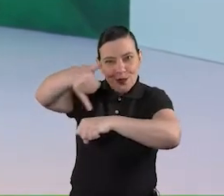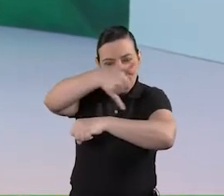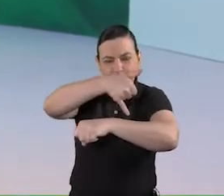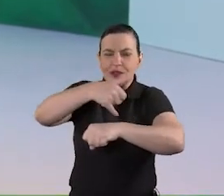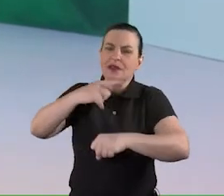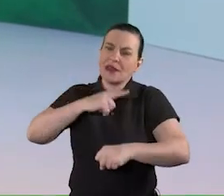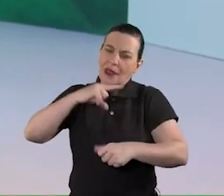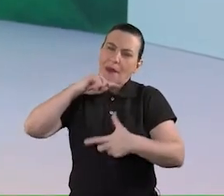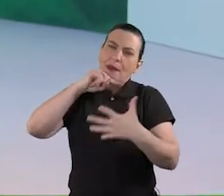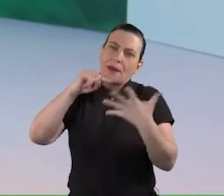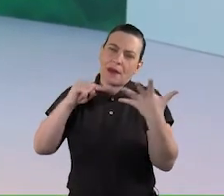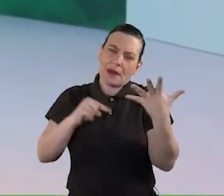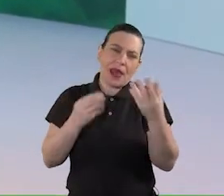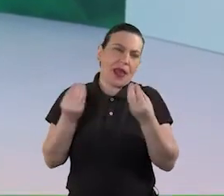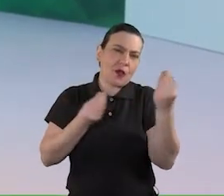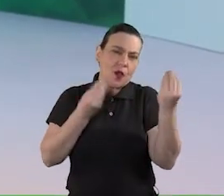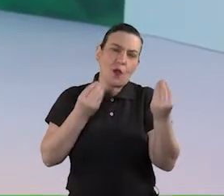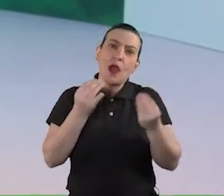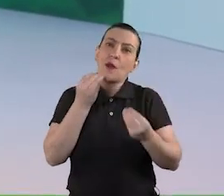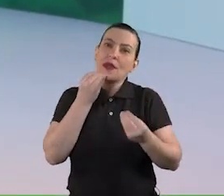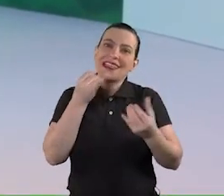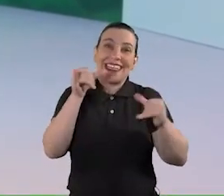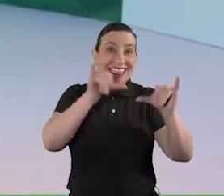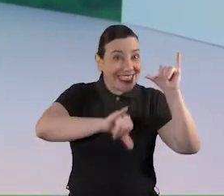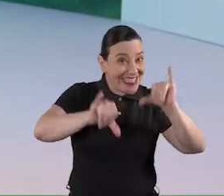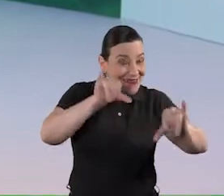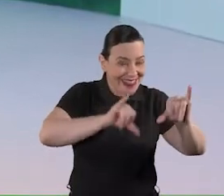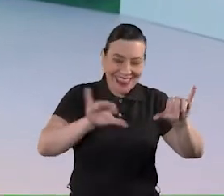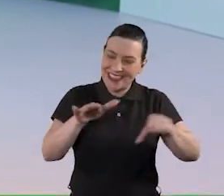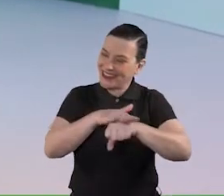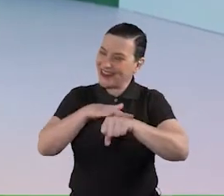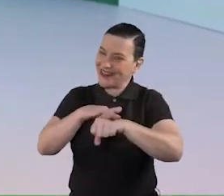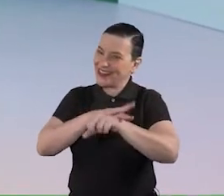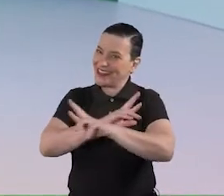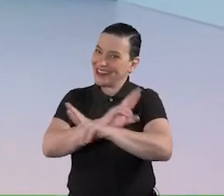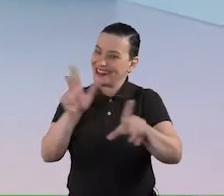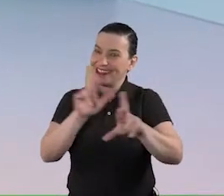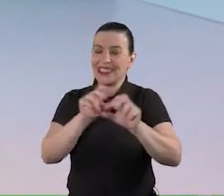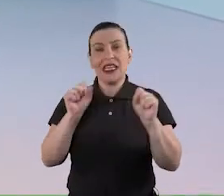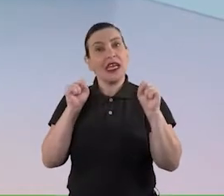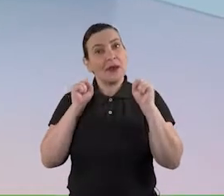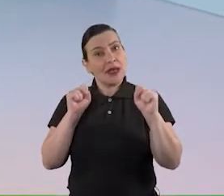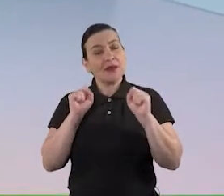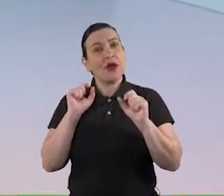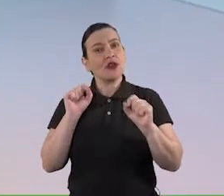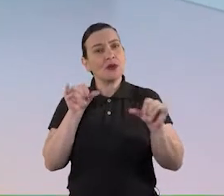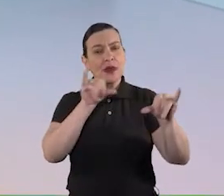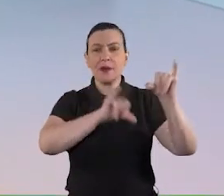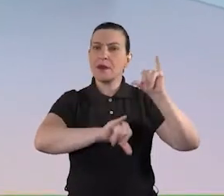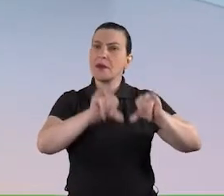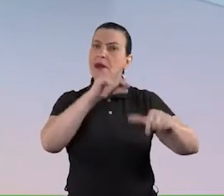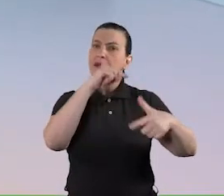maneiras de fazer isso não vou falar de química agora mas podemos olhar para os componentes da química como terpenos e grupos